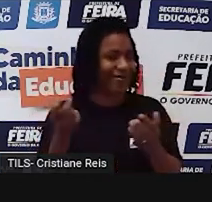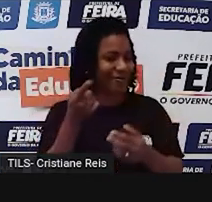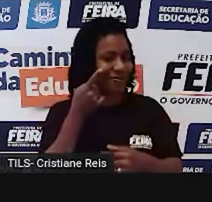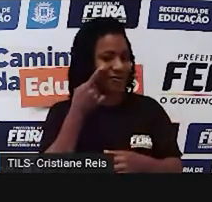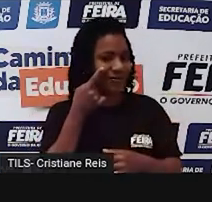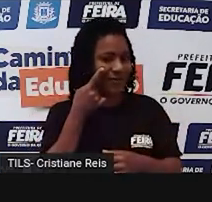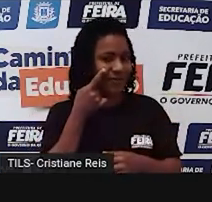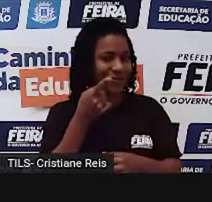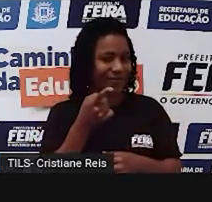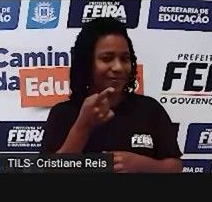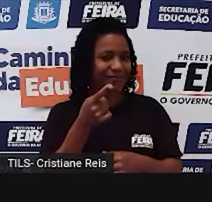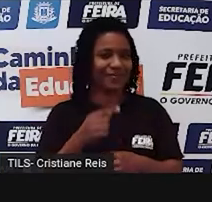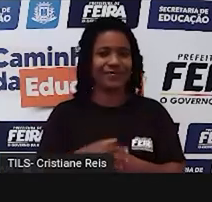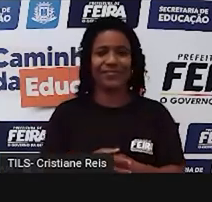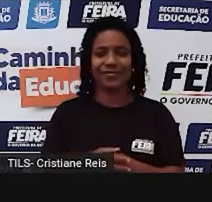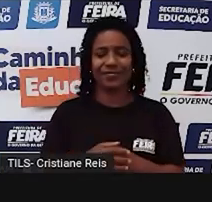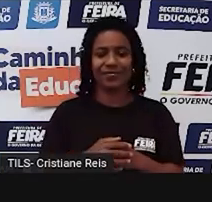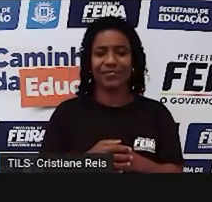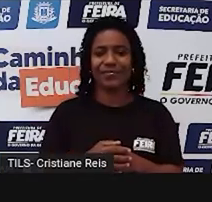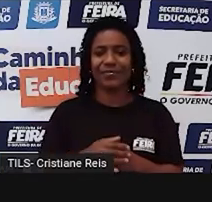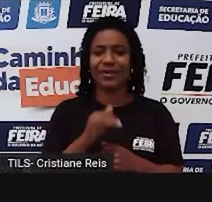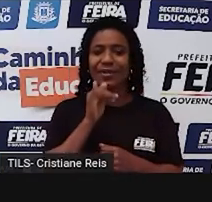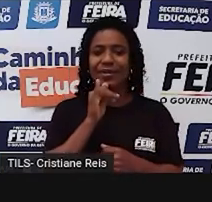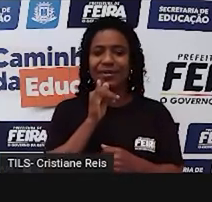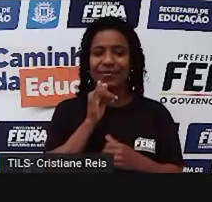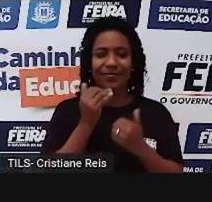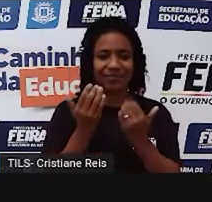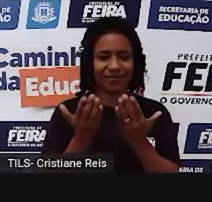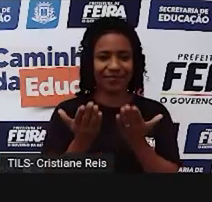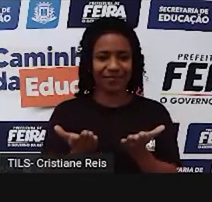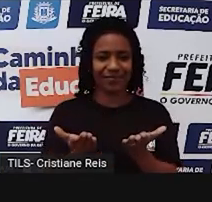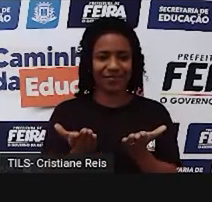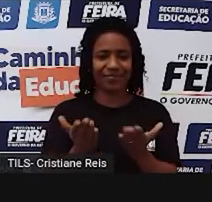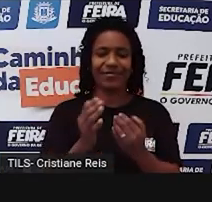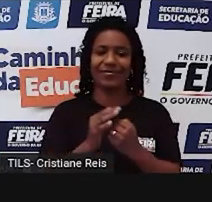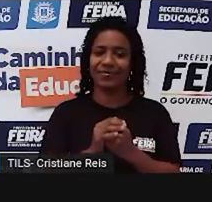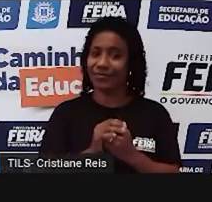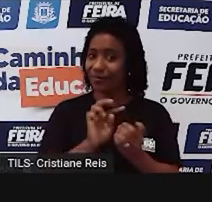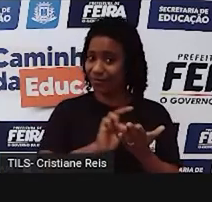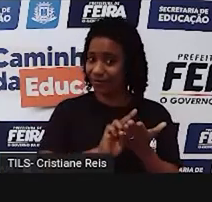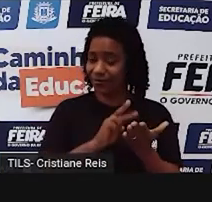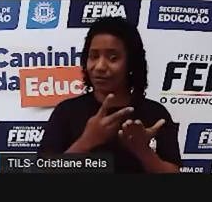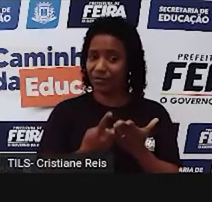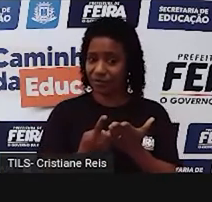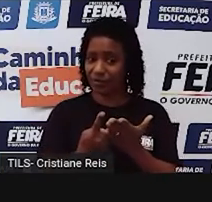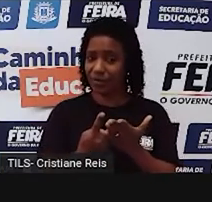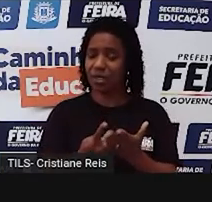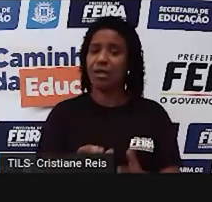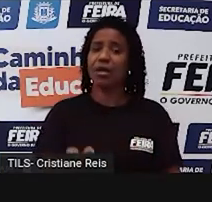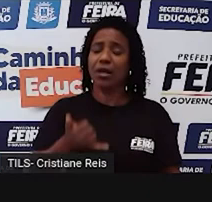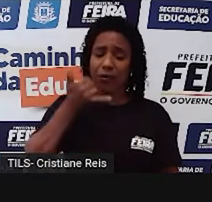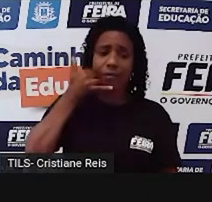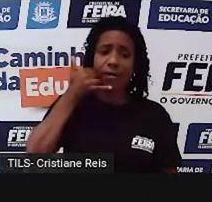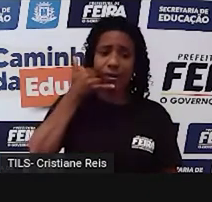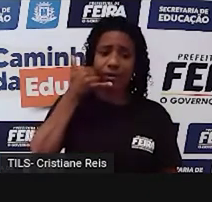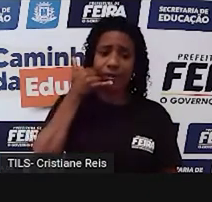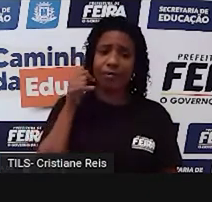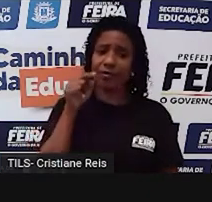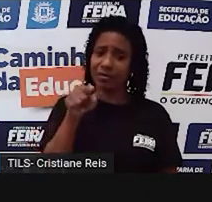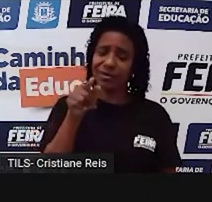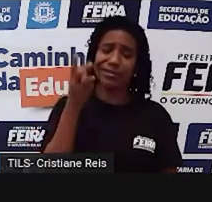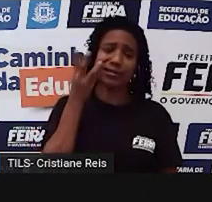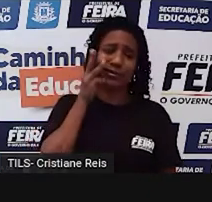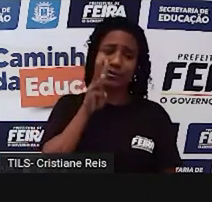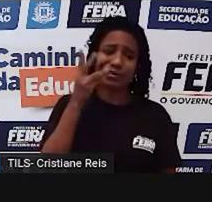primeiro caso. I called you three days ago. Então eu telefonei para você há três dias